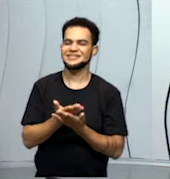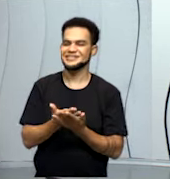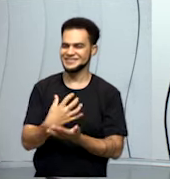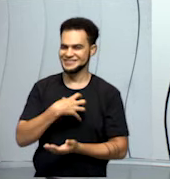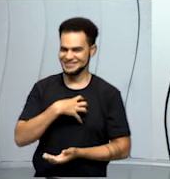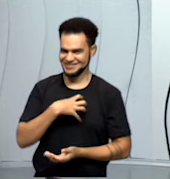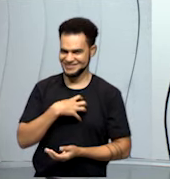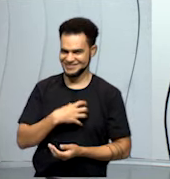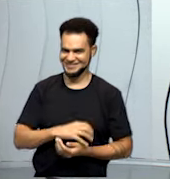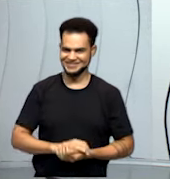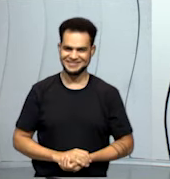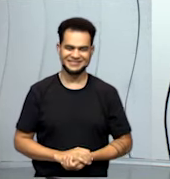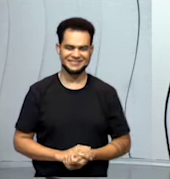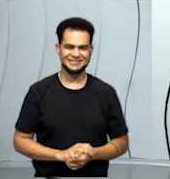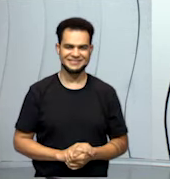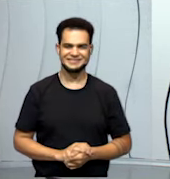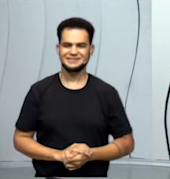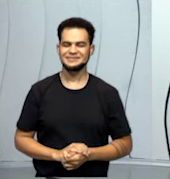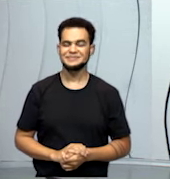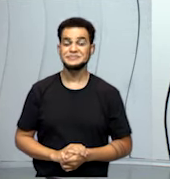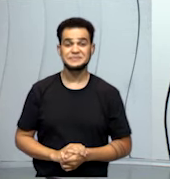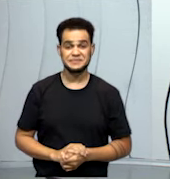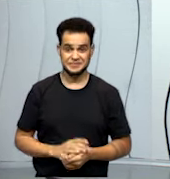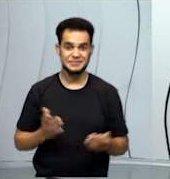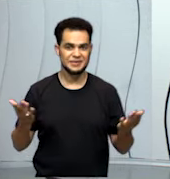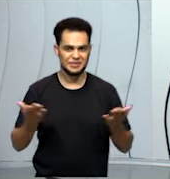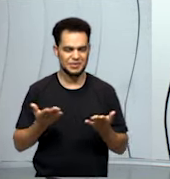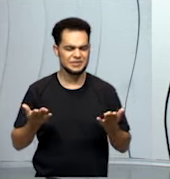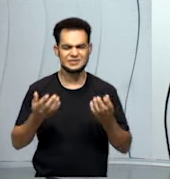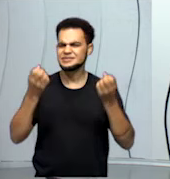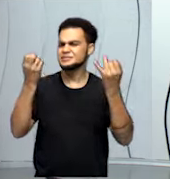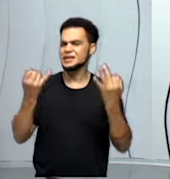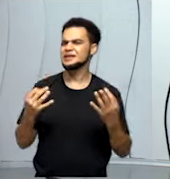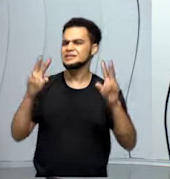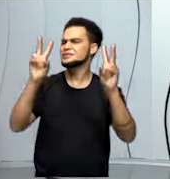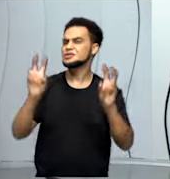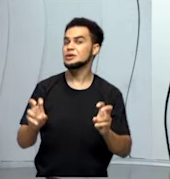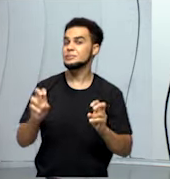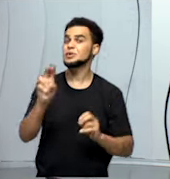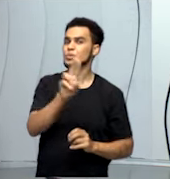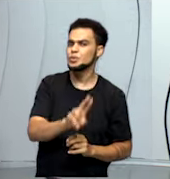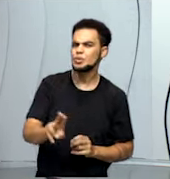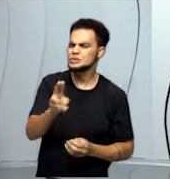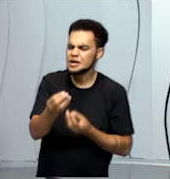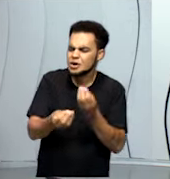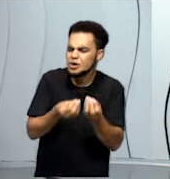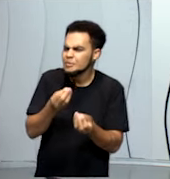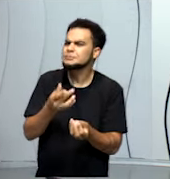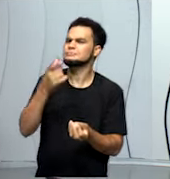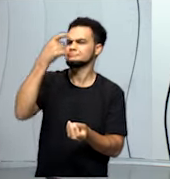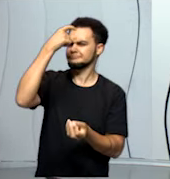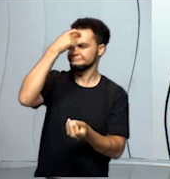ciências. Hoje nós vamos falar sobre o uso consciente da água.